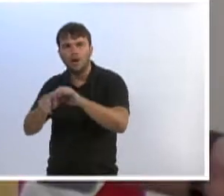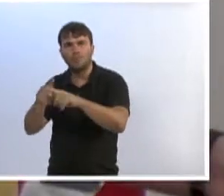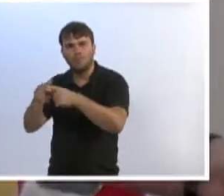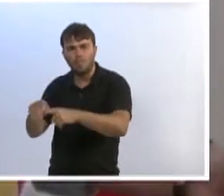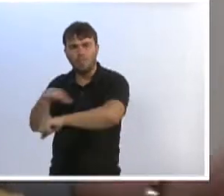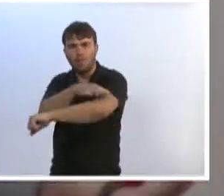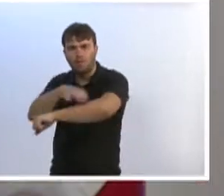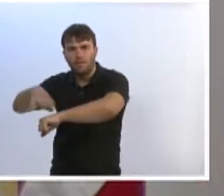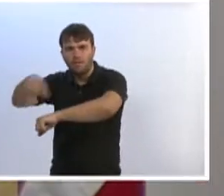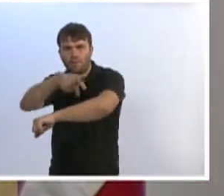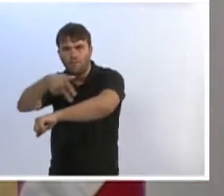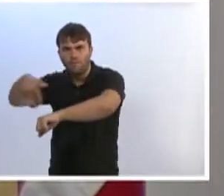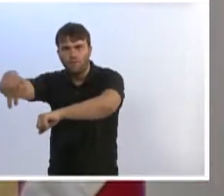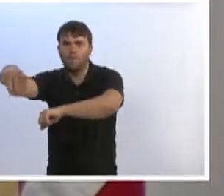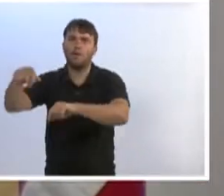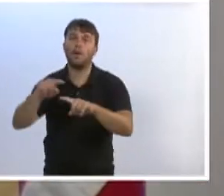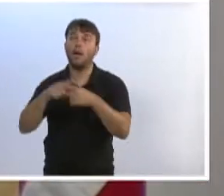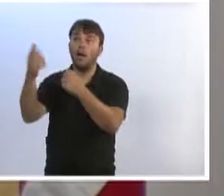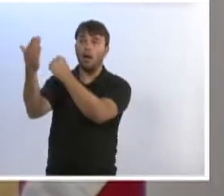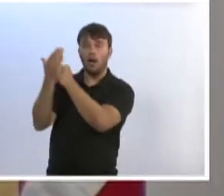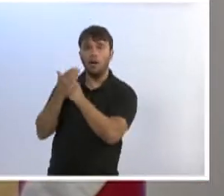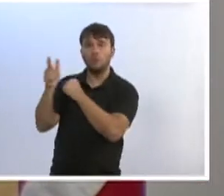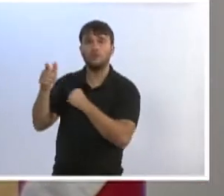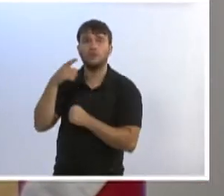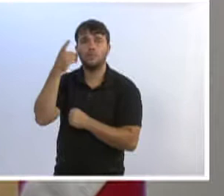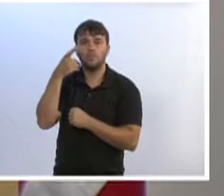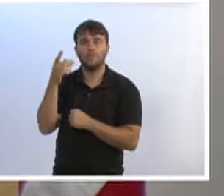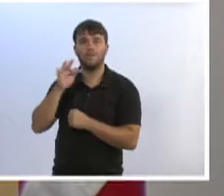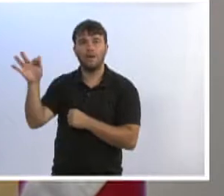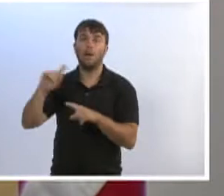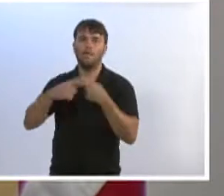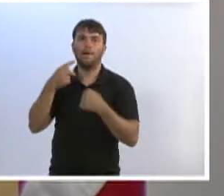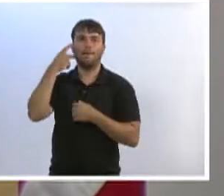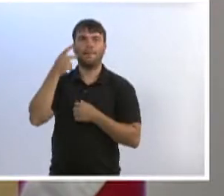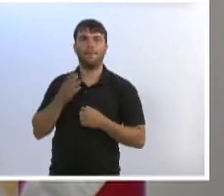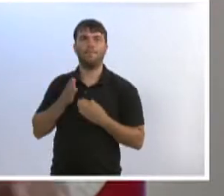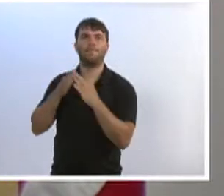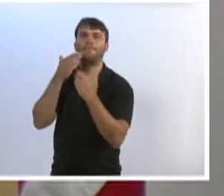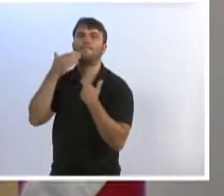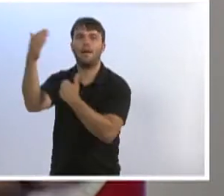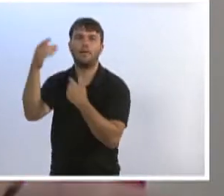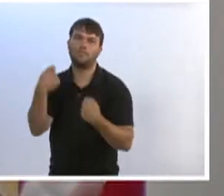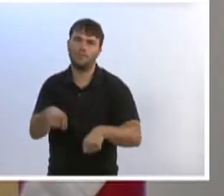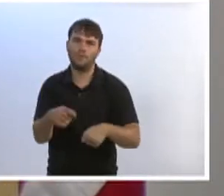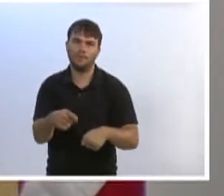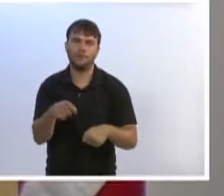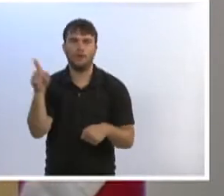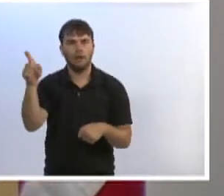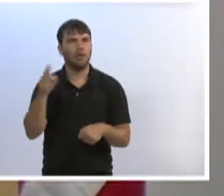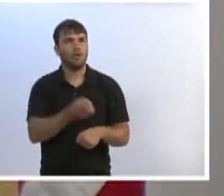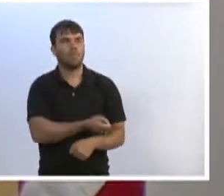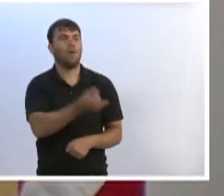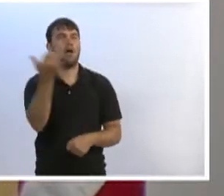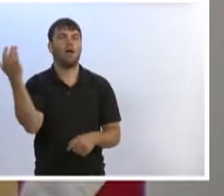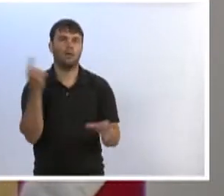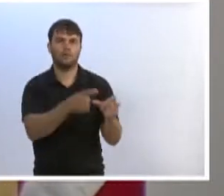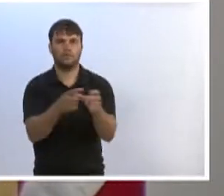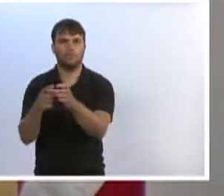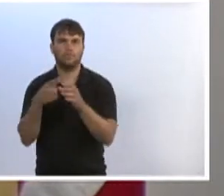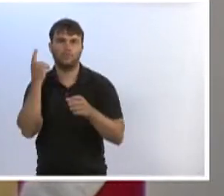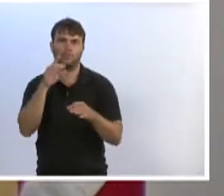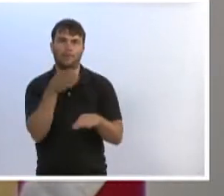contribuir agora como deputado federal, mas se não fosse o vereador lá para pedir, ele tem mais quantos municípios do estado para atender.